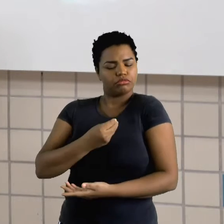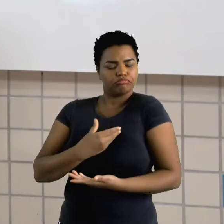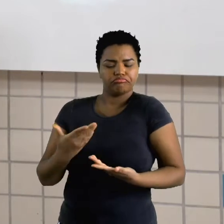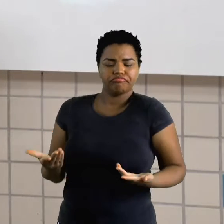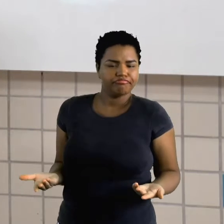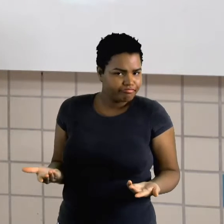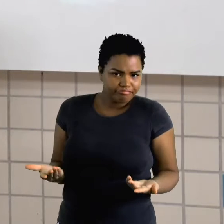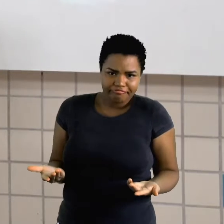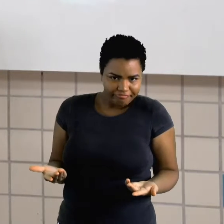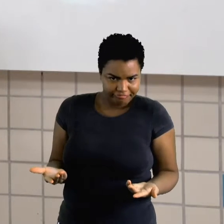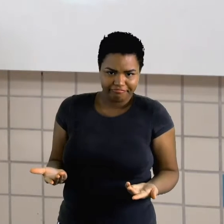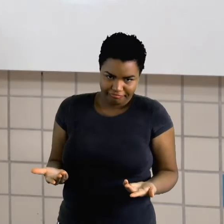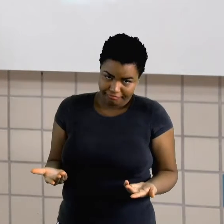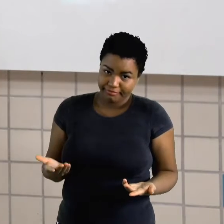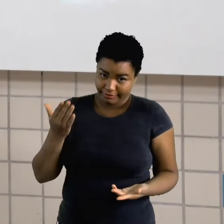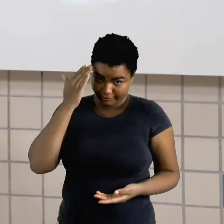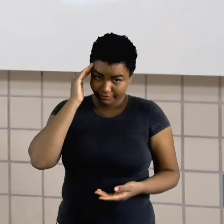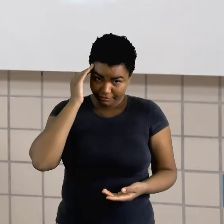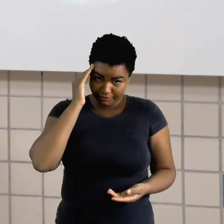Entendeu?